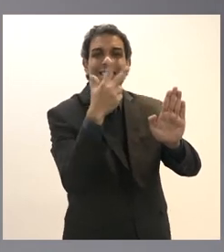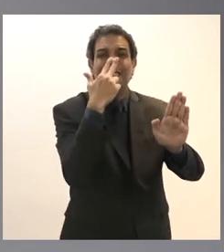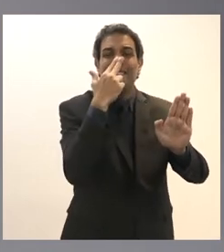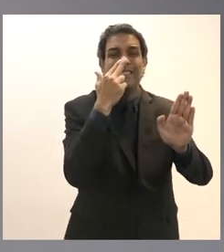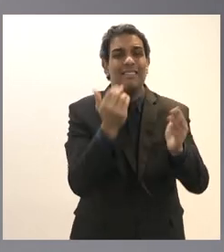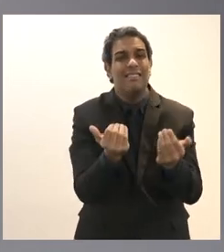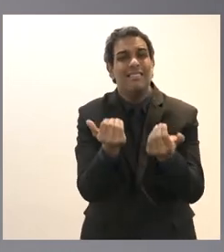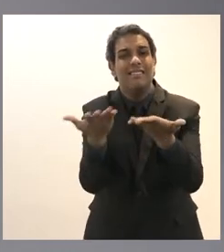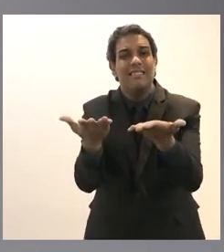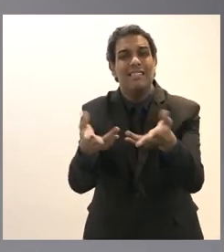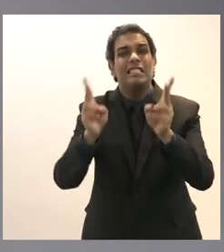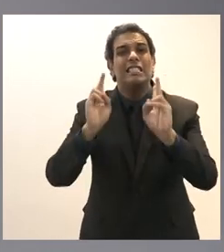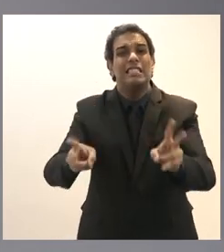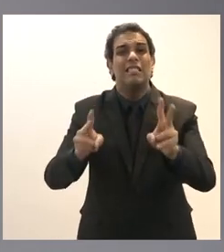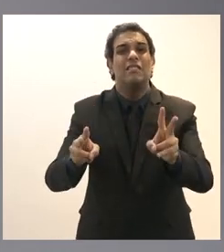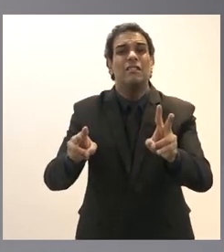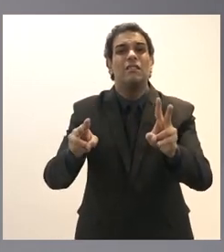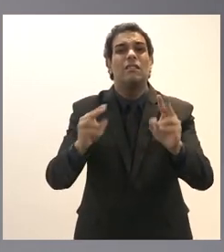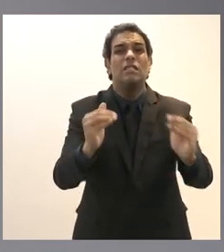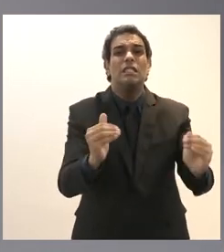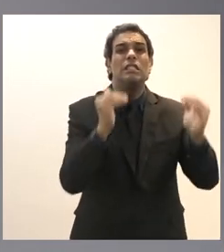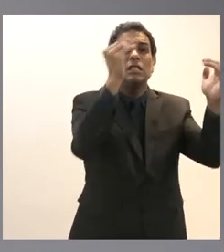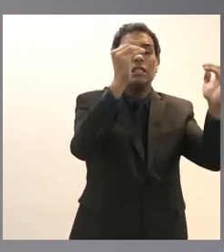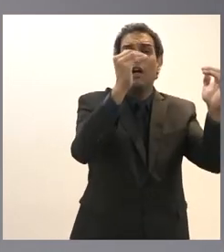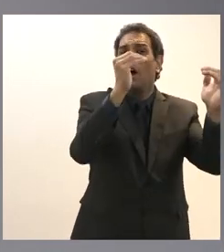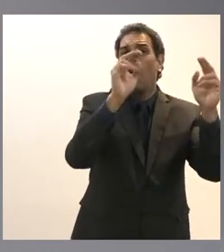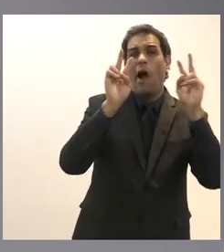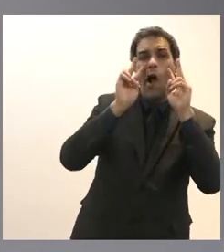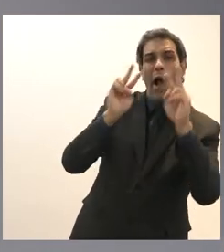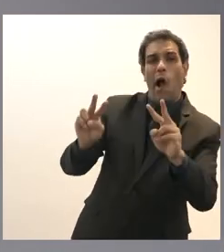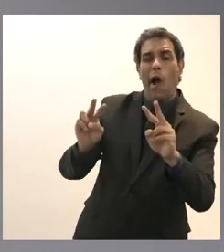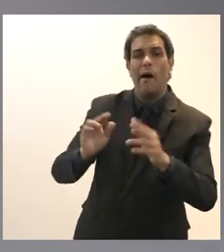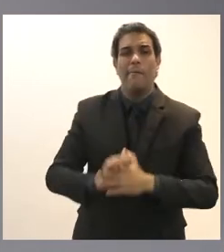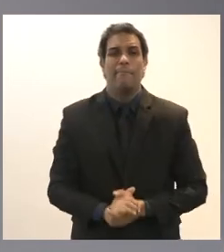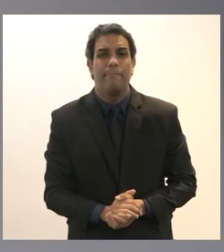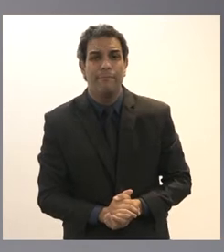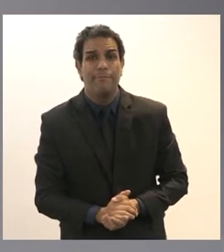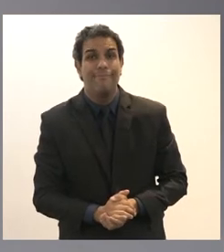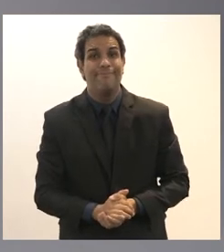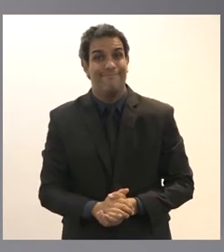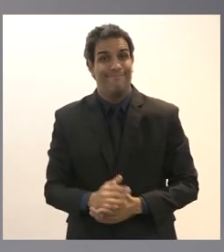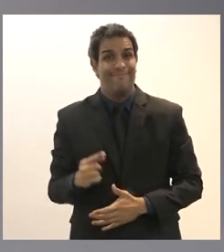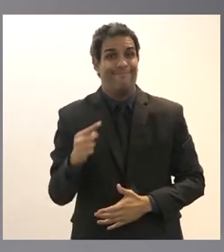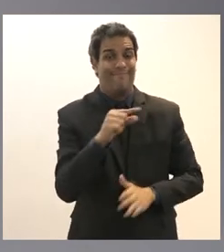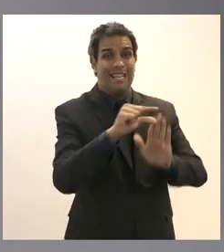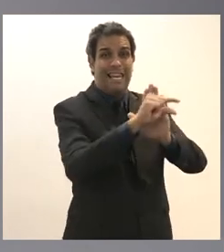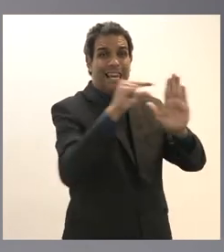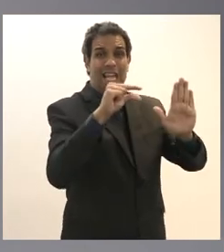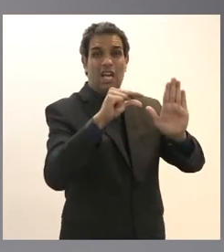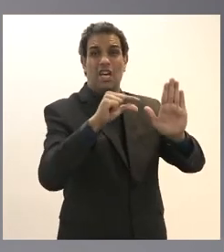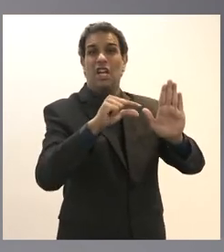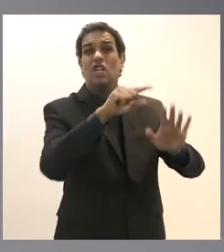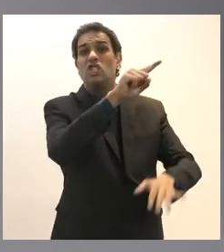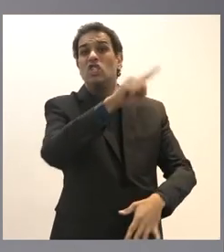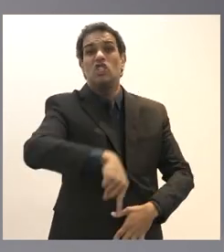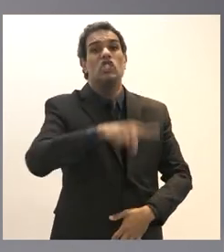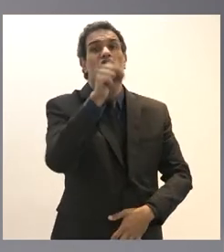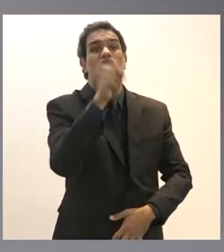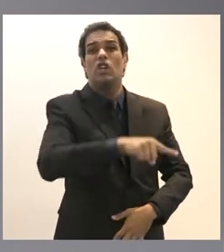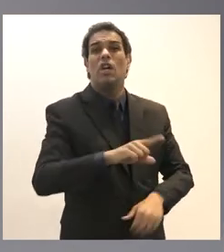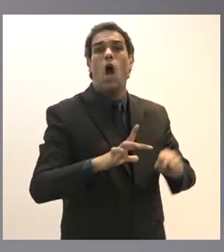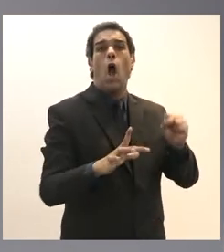quase sempre a opinião do superior hierárquico quer dizer além de retirar a estabilidade